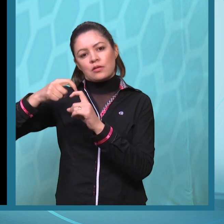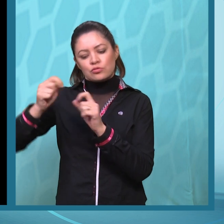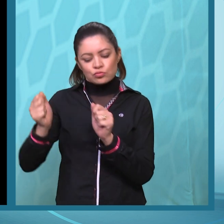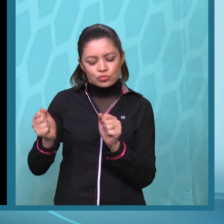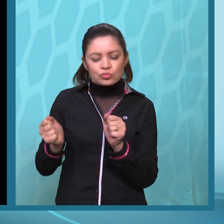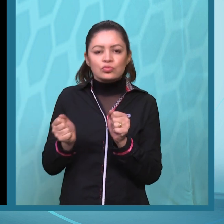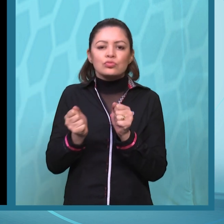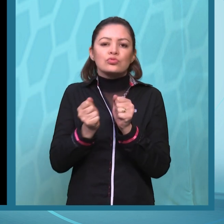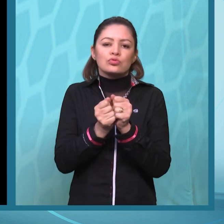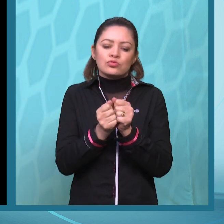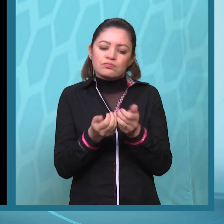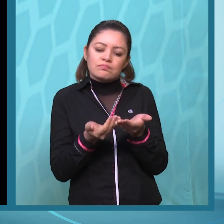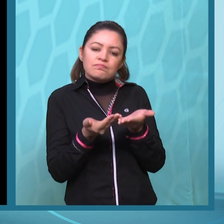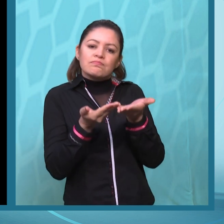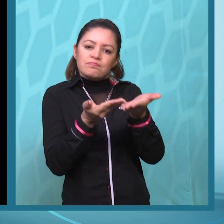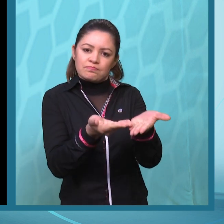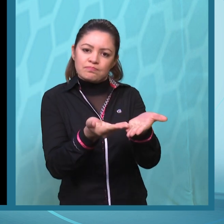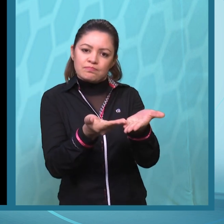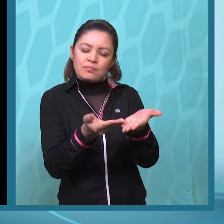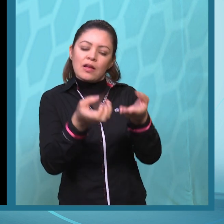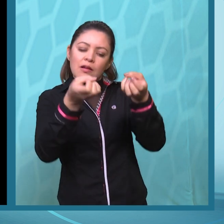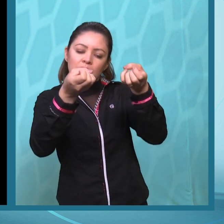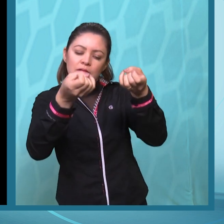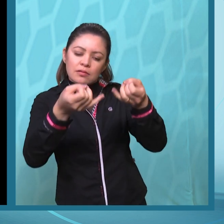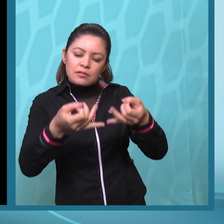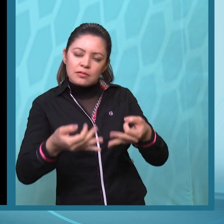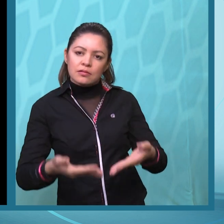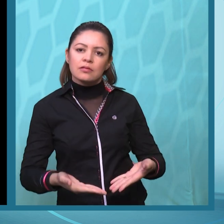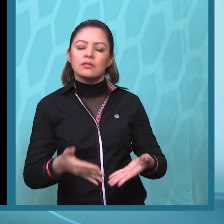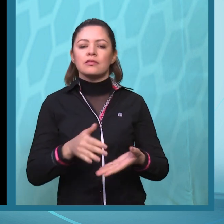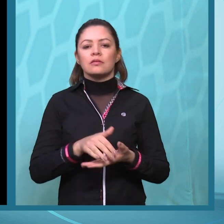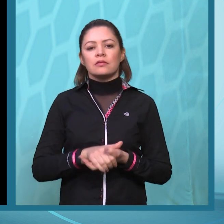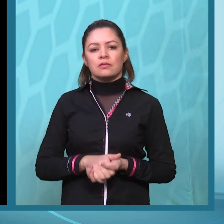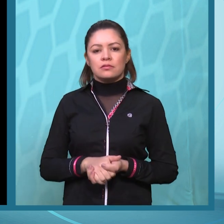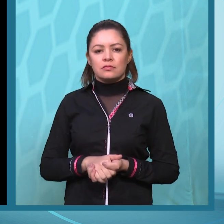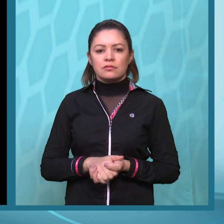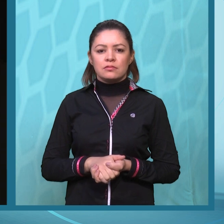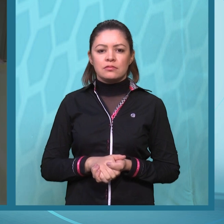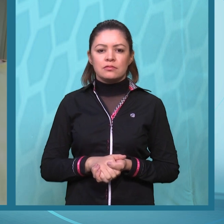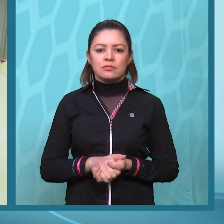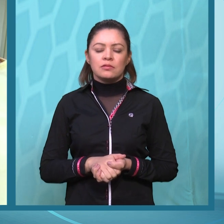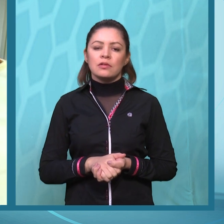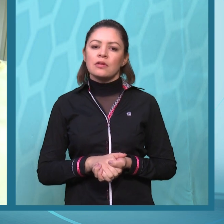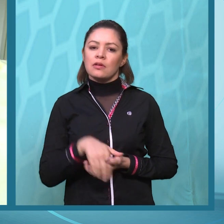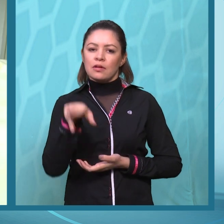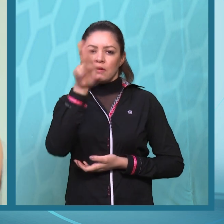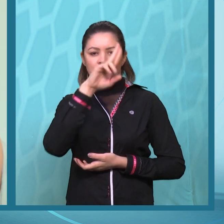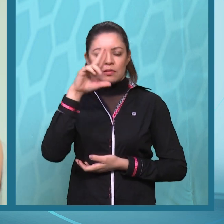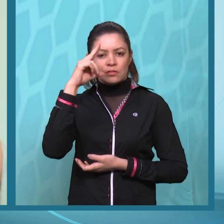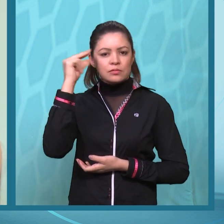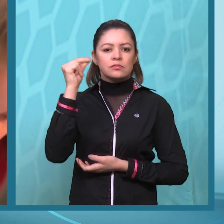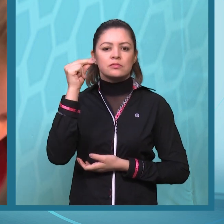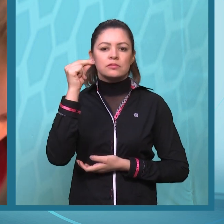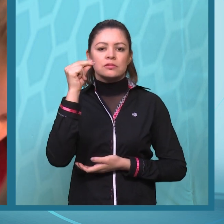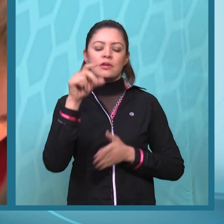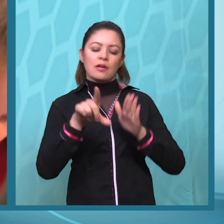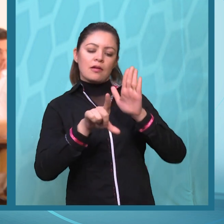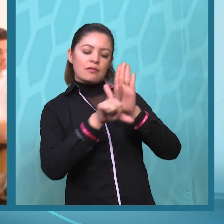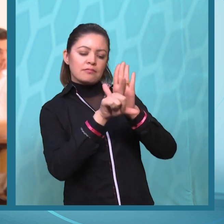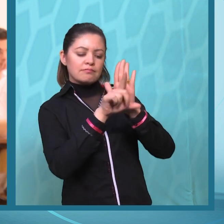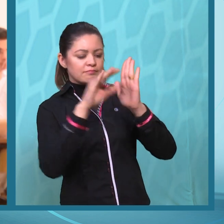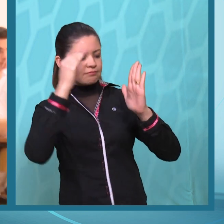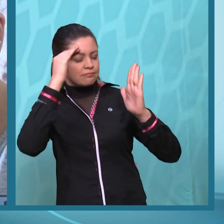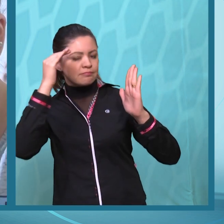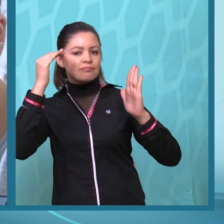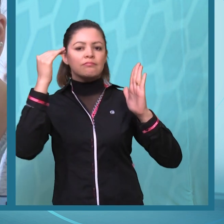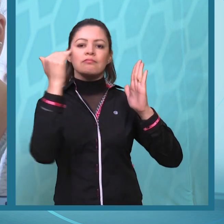deve apresentar um laudo médico, justificando o atendimento solicitado. A Unicentro, seguindo a legislação em